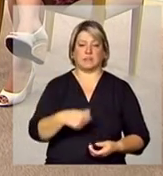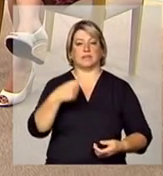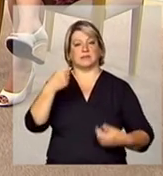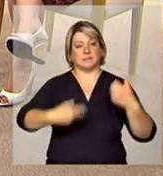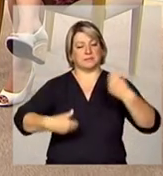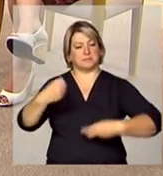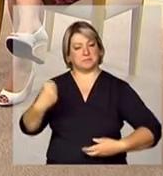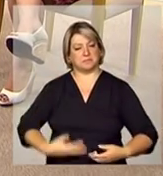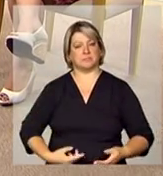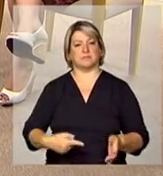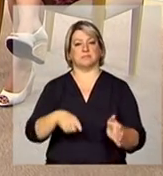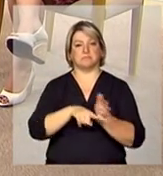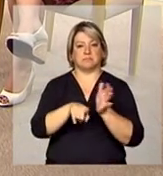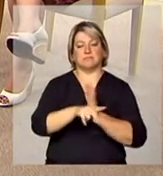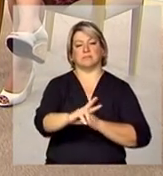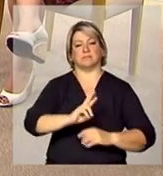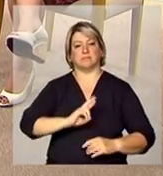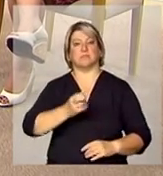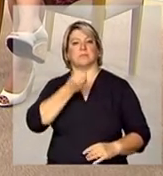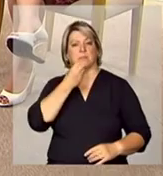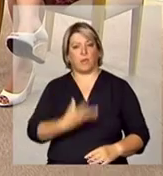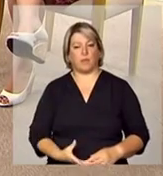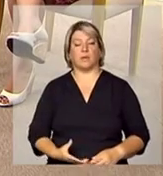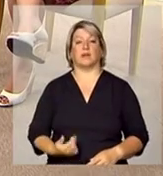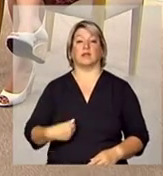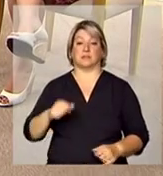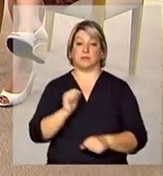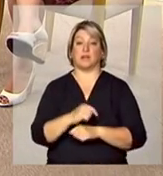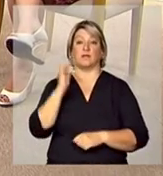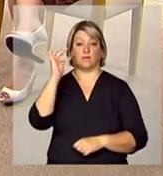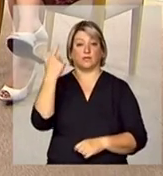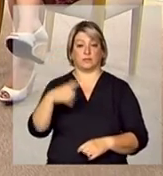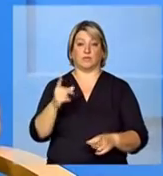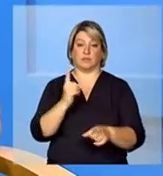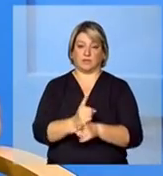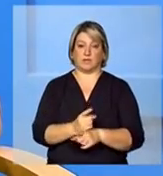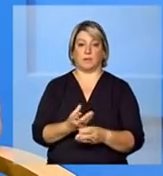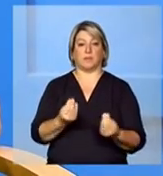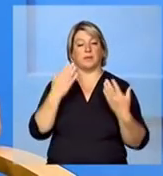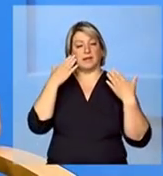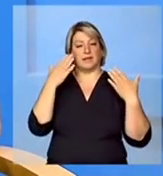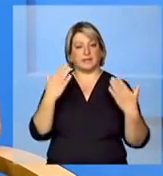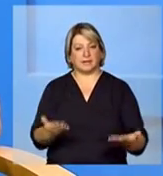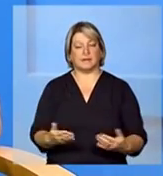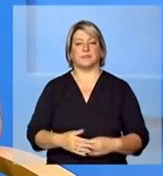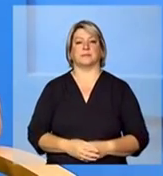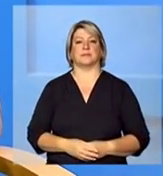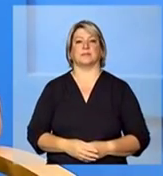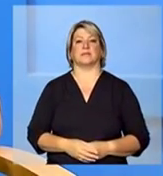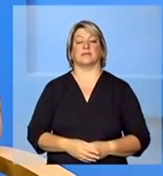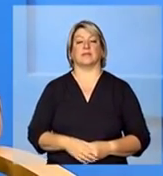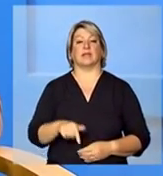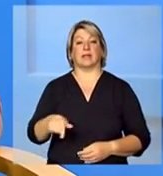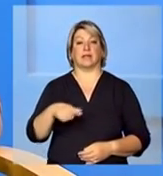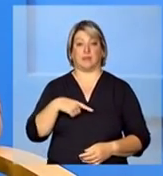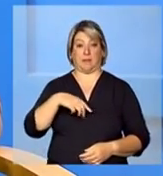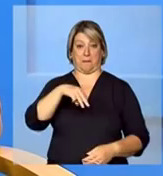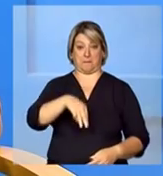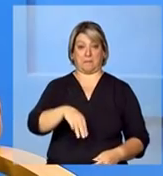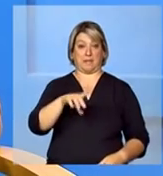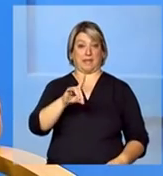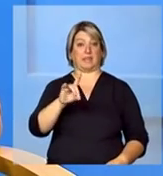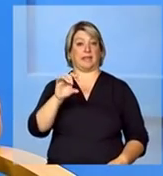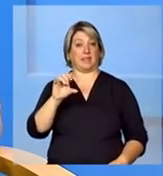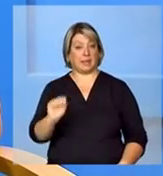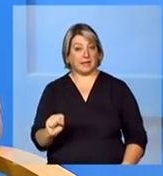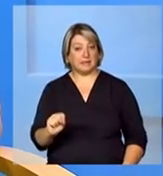muito esclarecedor a nossa tele e espero que a gente se encontre novamente muito obrigado e o Ministério do Desenvolvimento Social